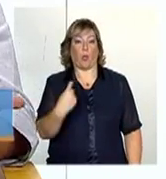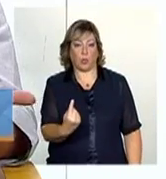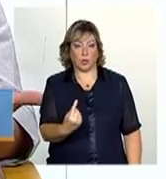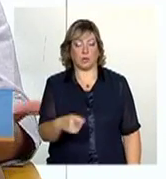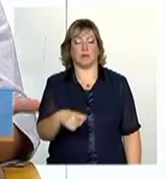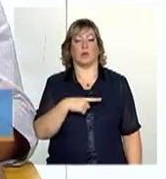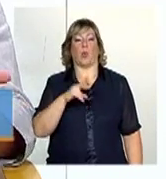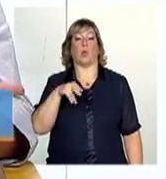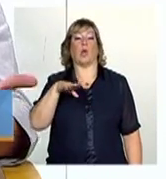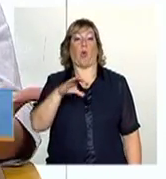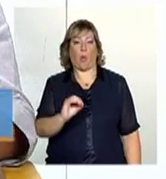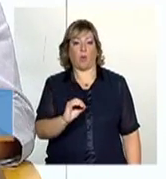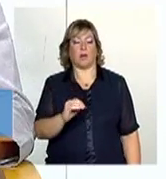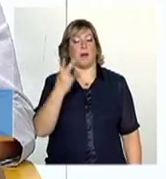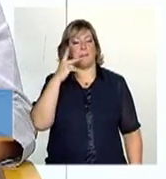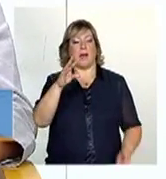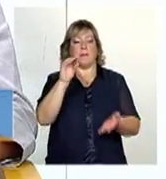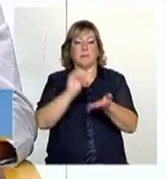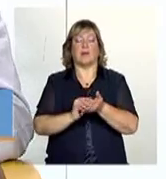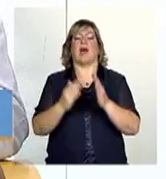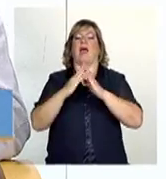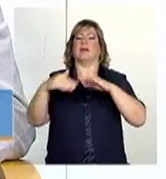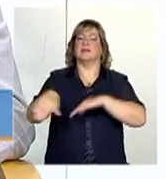que todas as ações do plano, entre elas,